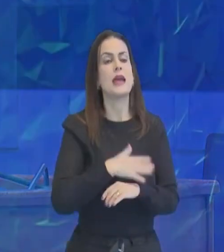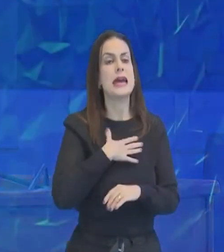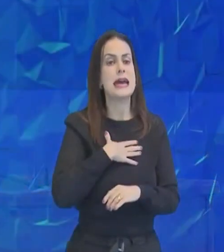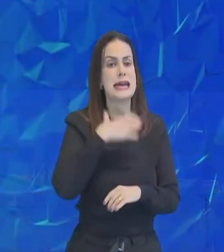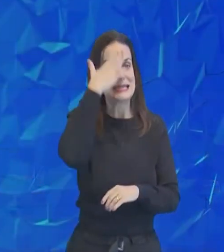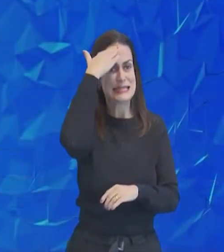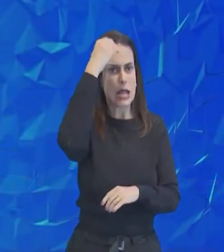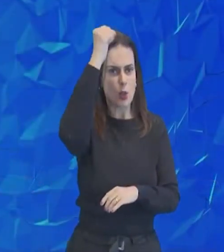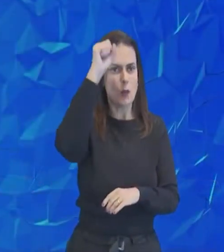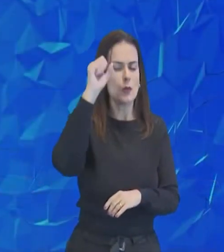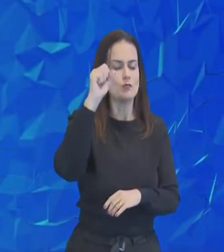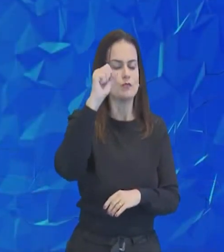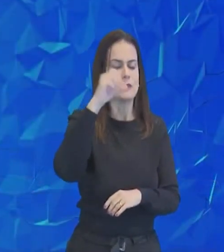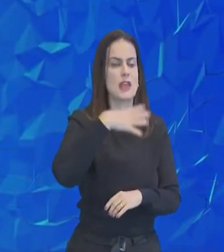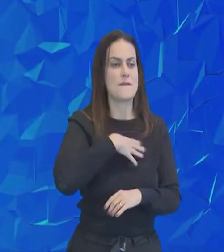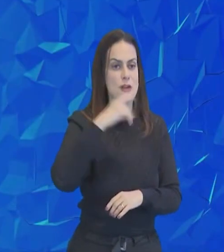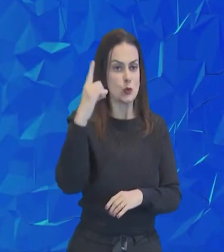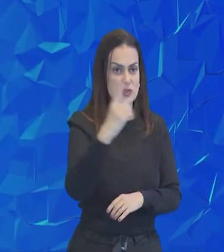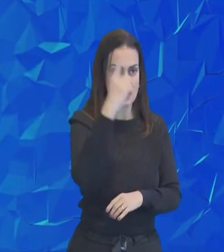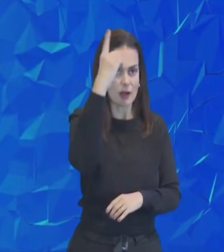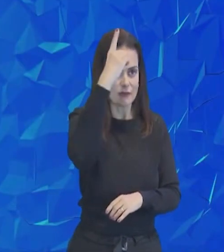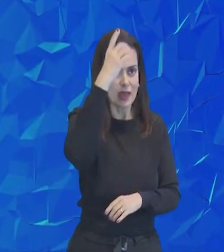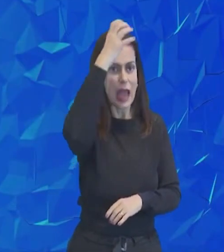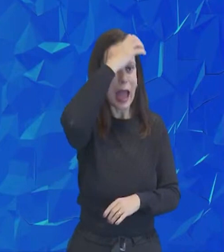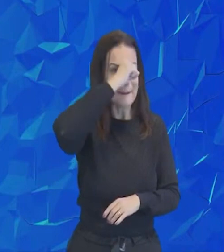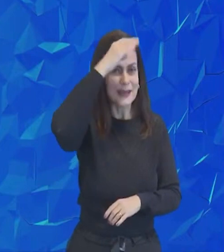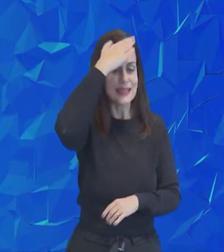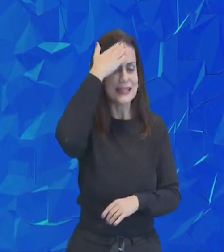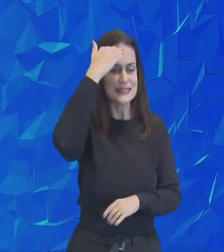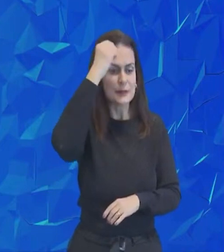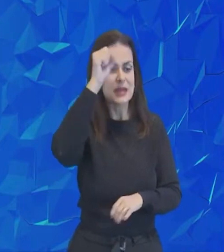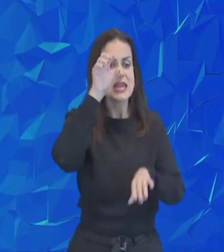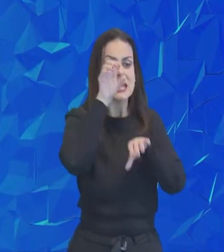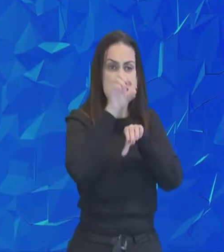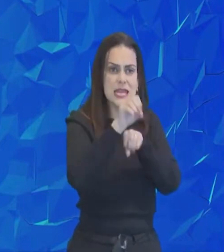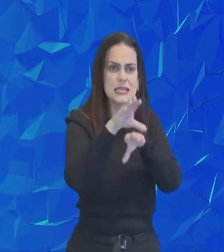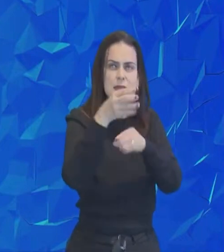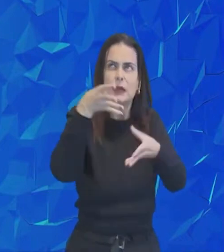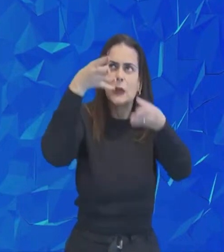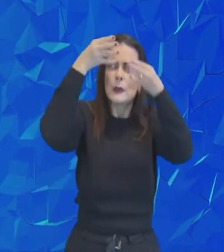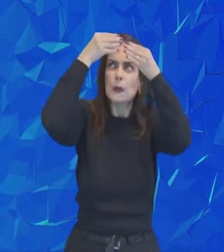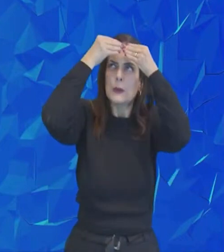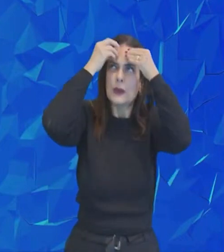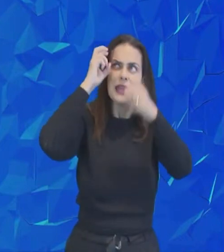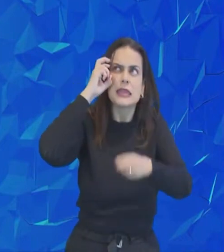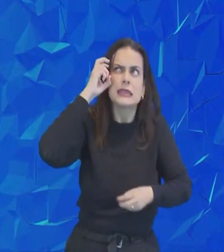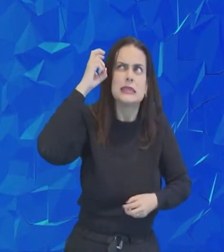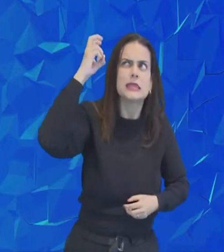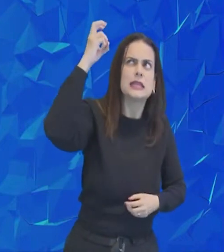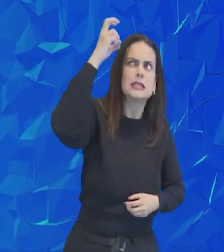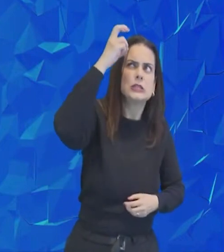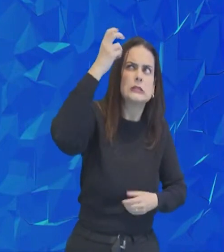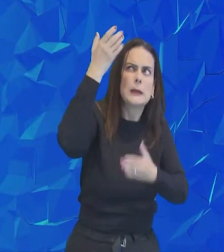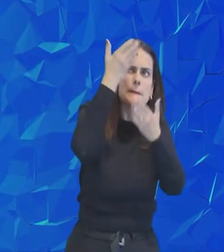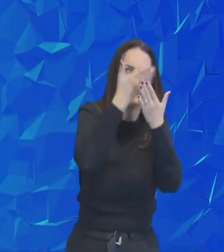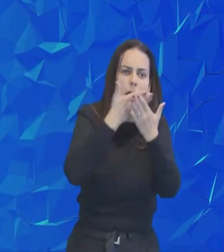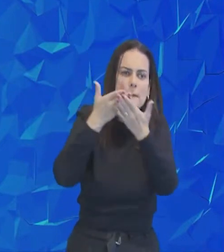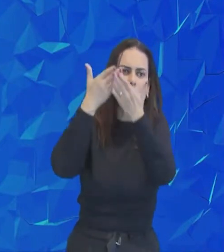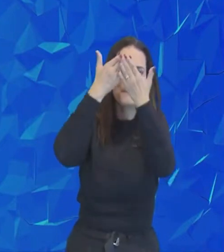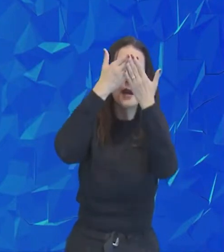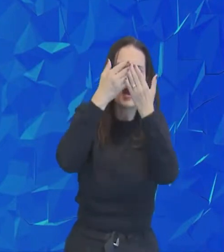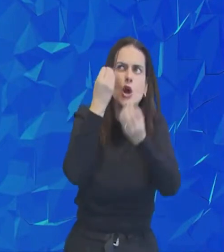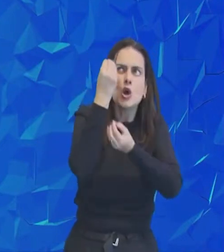o rei de Israel, para aprender a sabedoria, o ensino, para entender as palavras de inteligência, para obter o ensino do bom